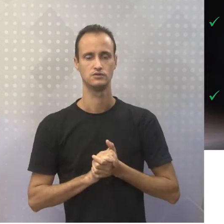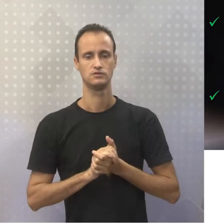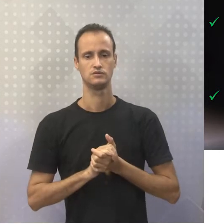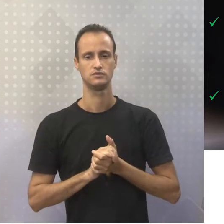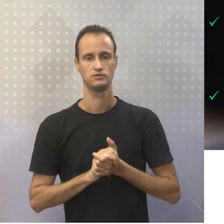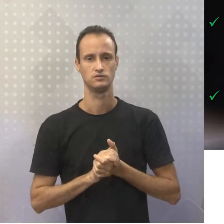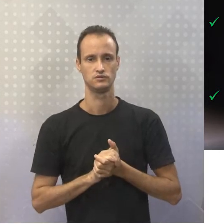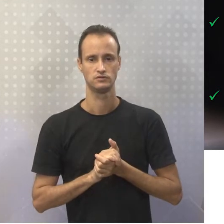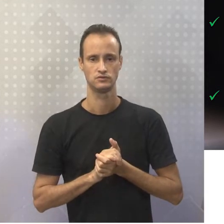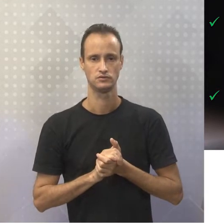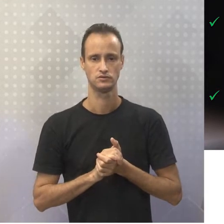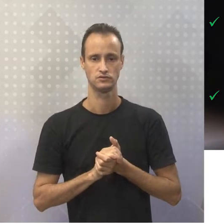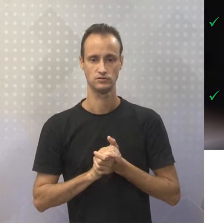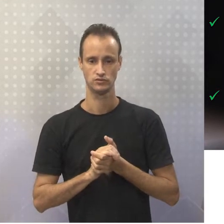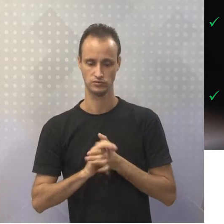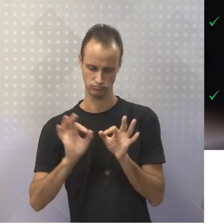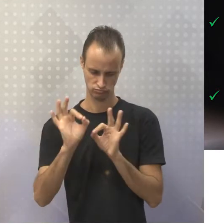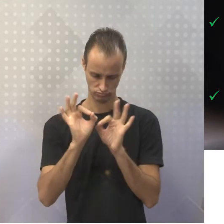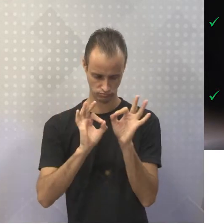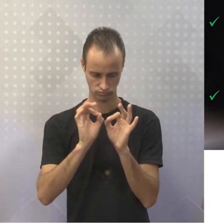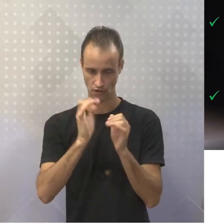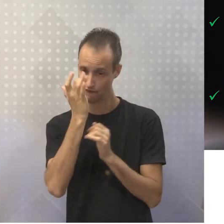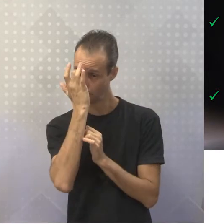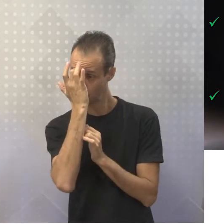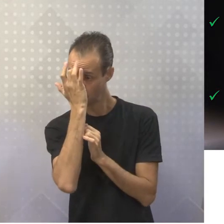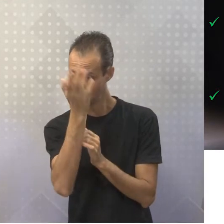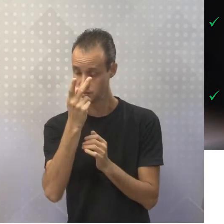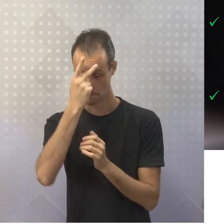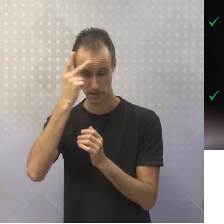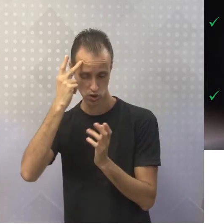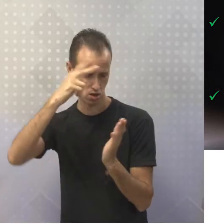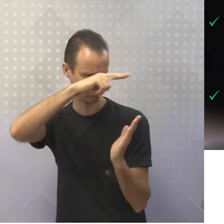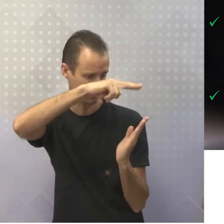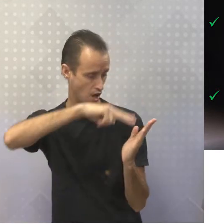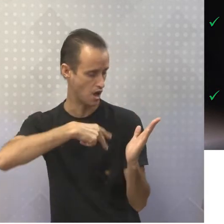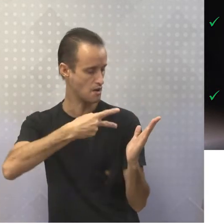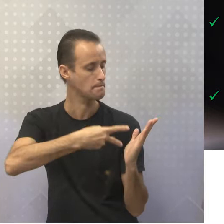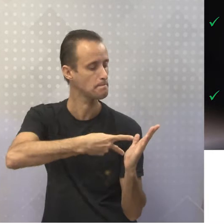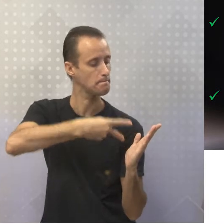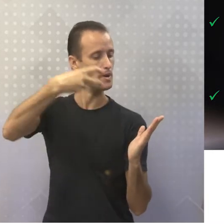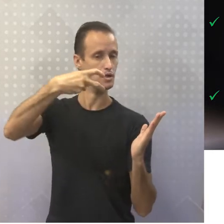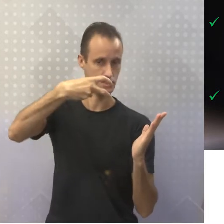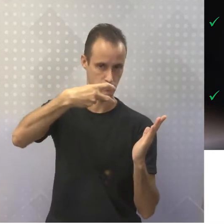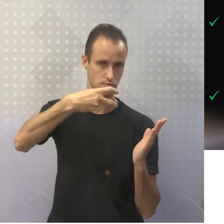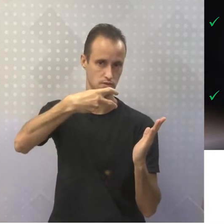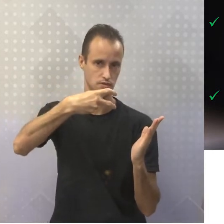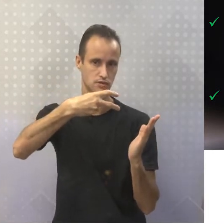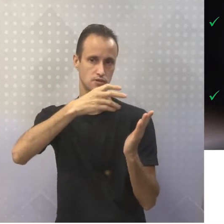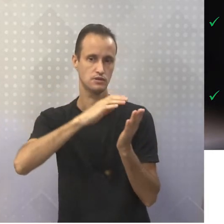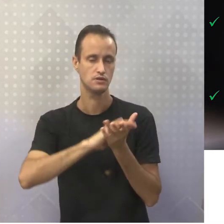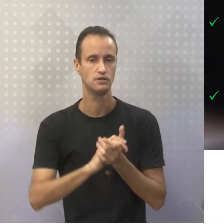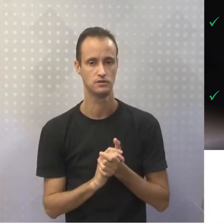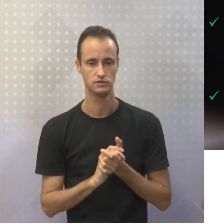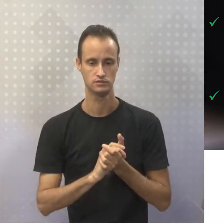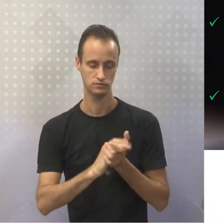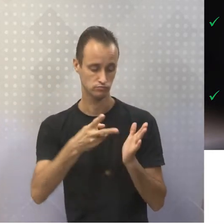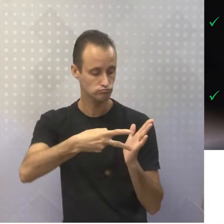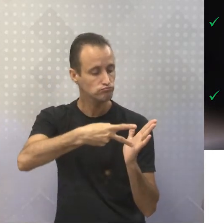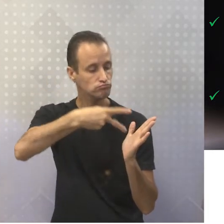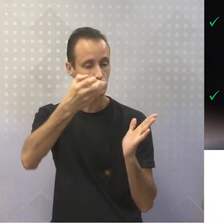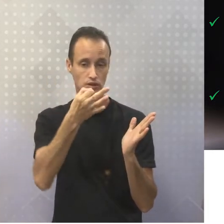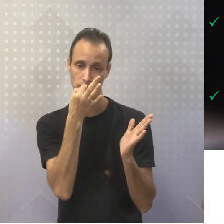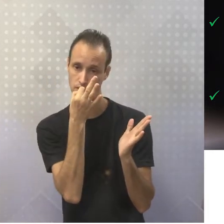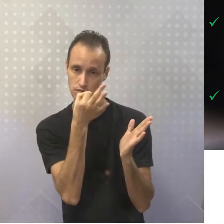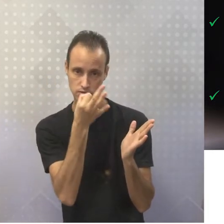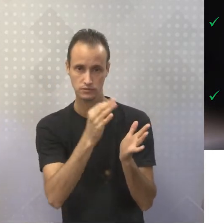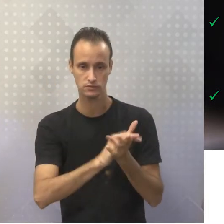maneira que seja fácil para o leitor identificar a argumentação, identificar a opinião. Então, tudo